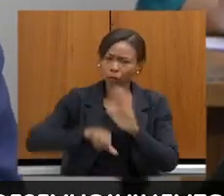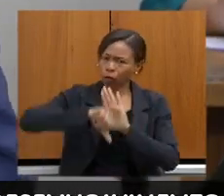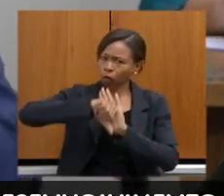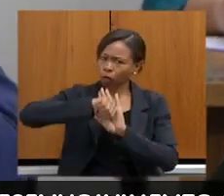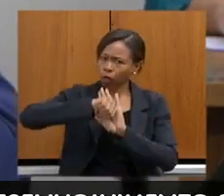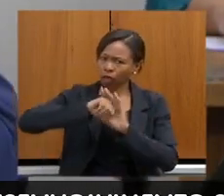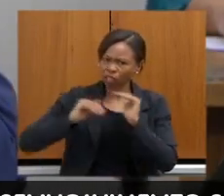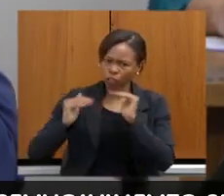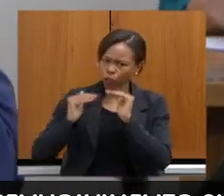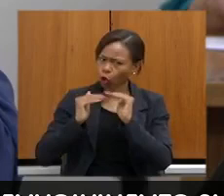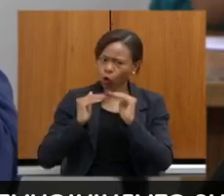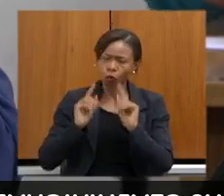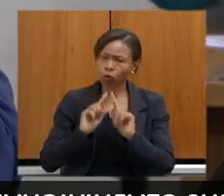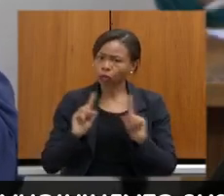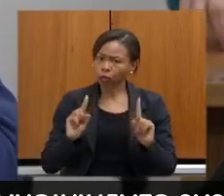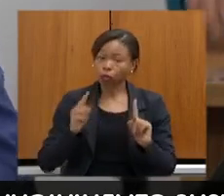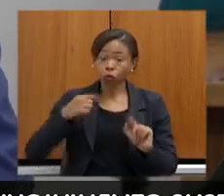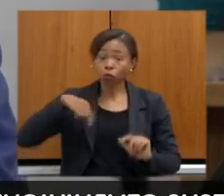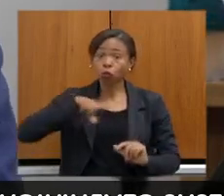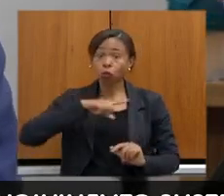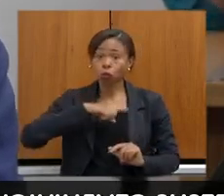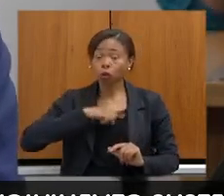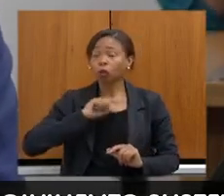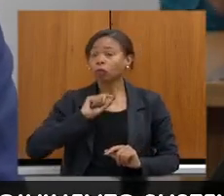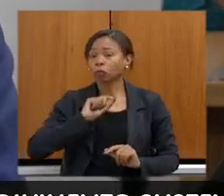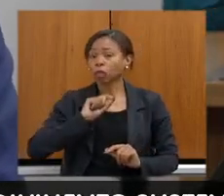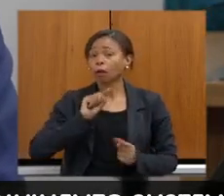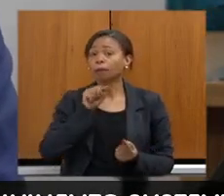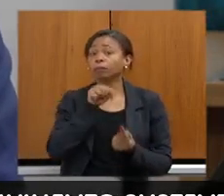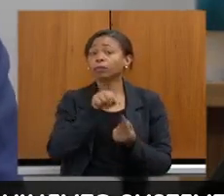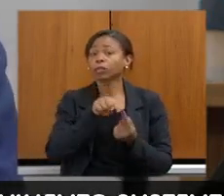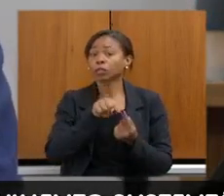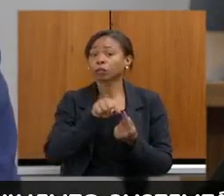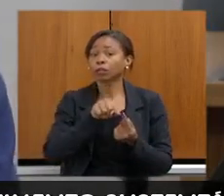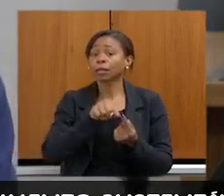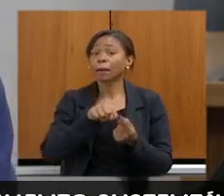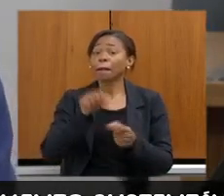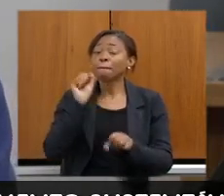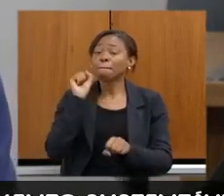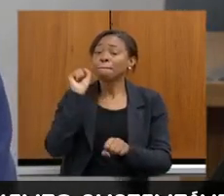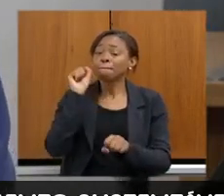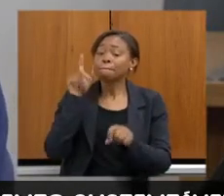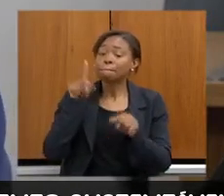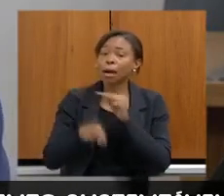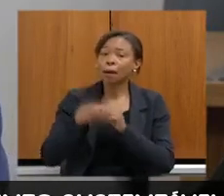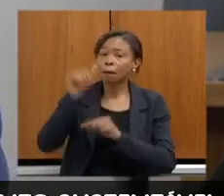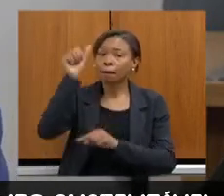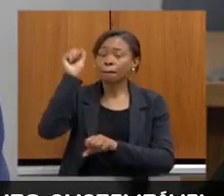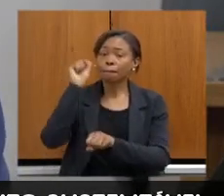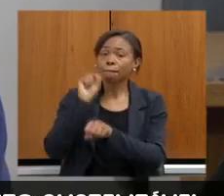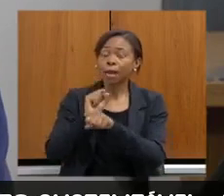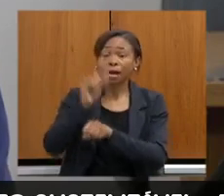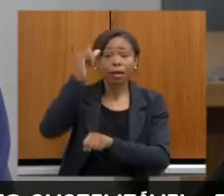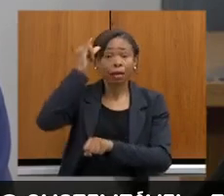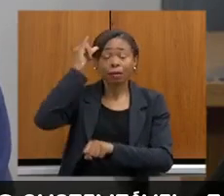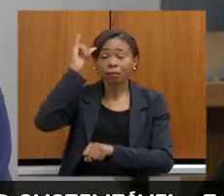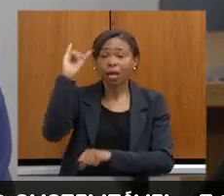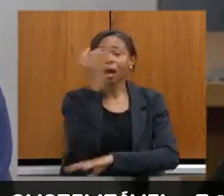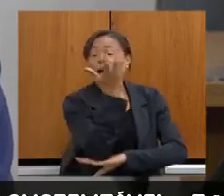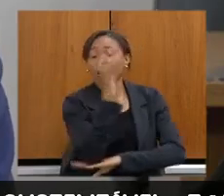de combater o desmatamento irregular, de dar celeridade aos processos de